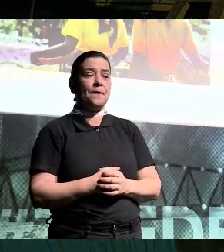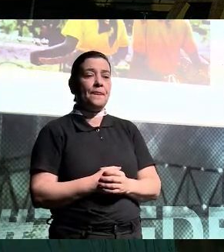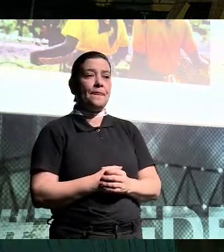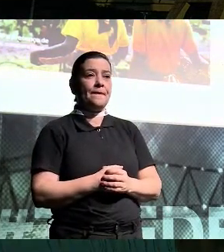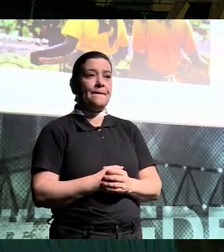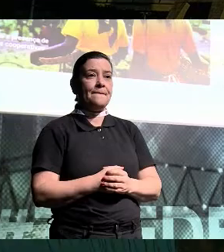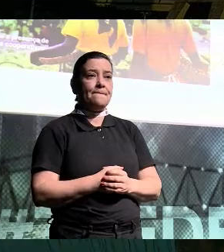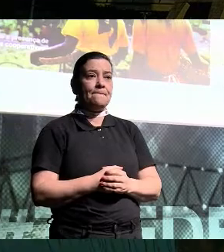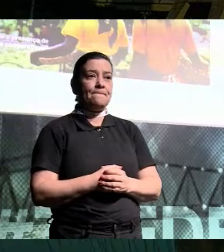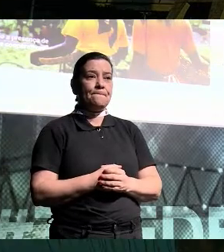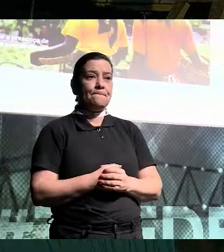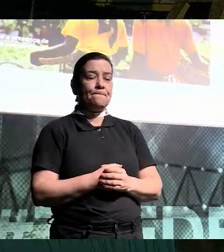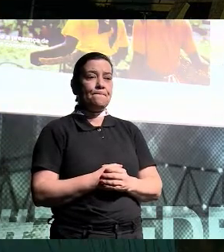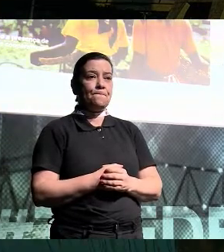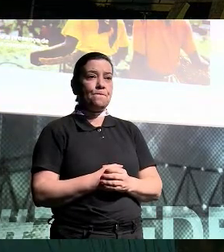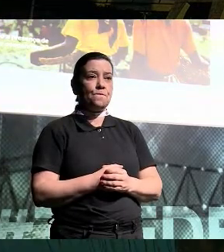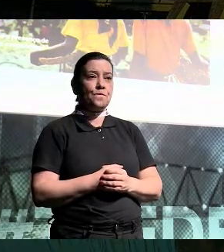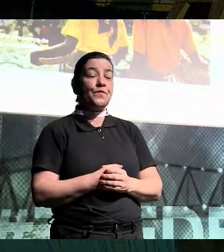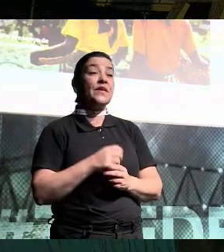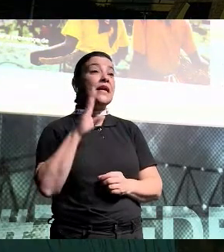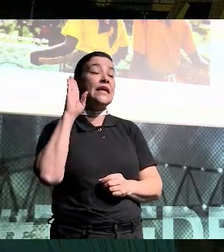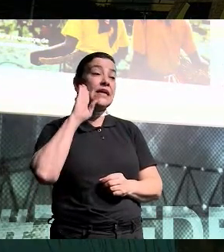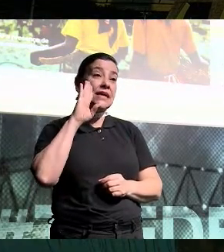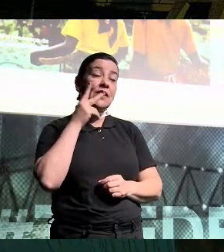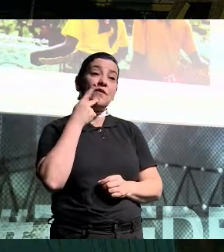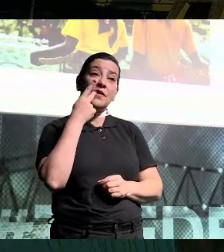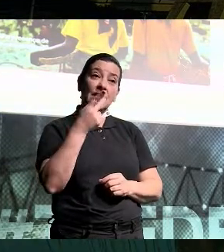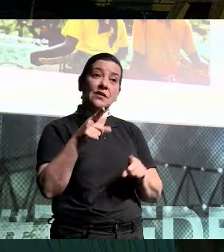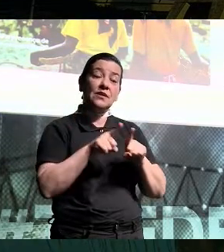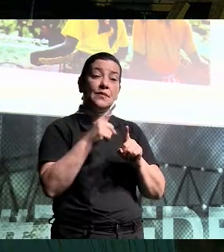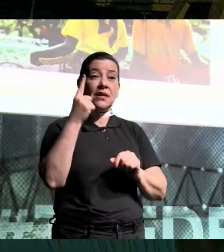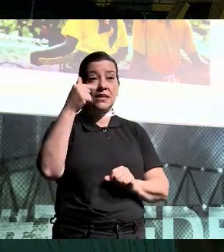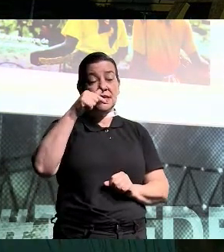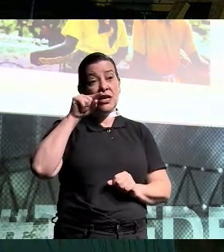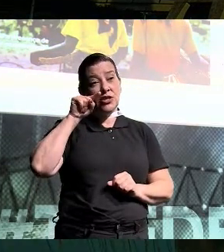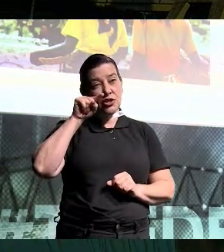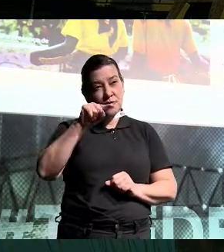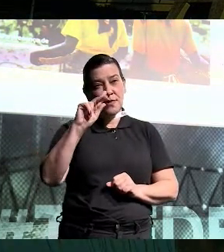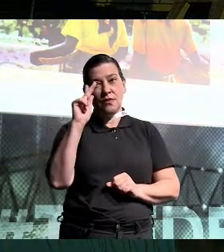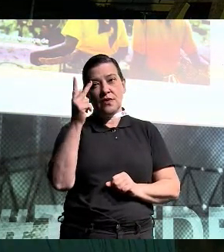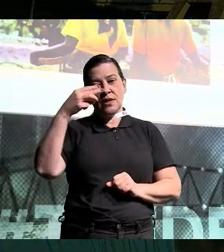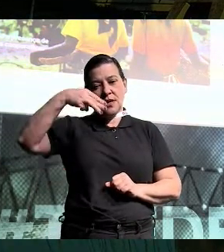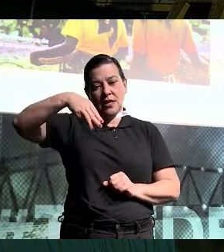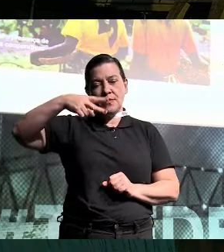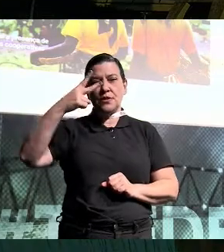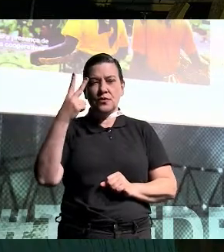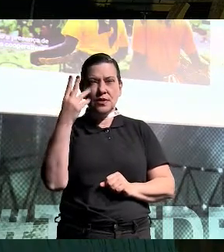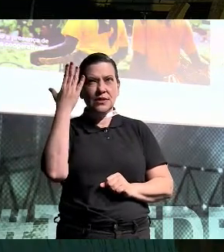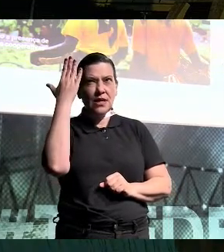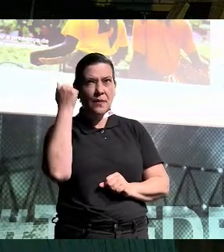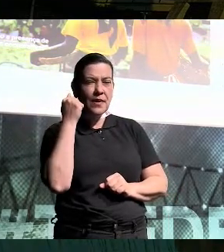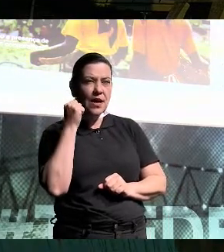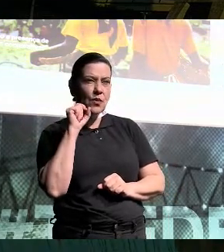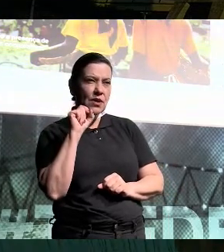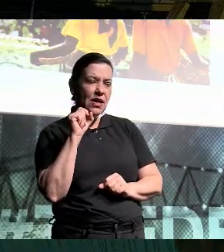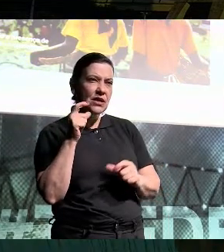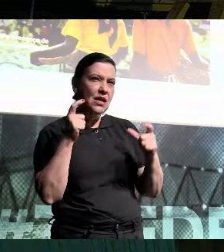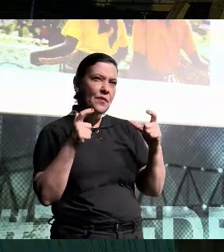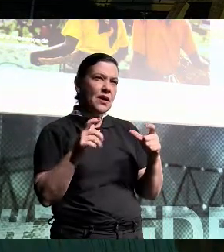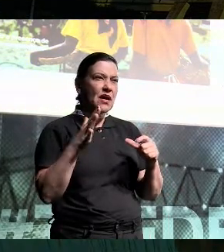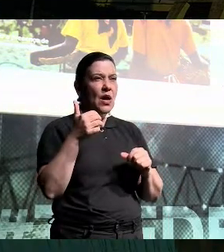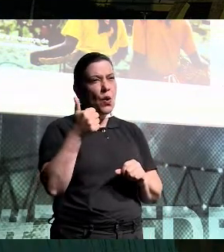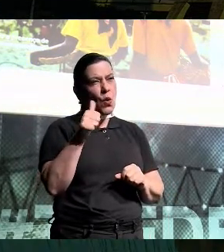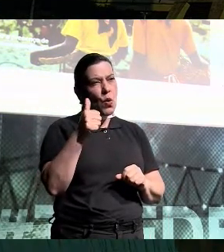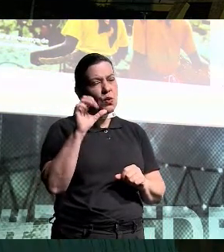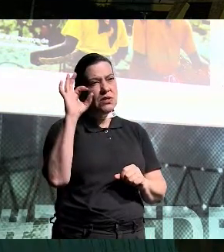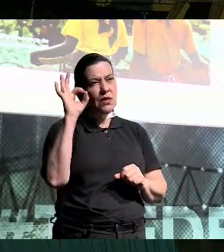Bom, legal falar aqui 17 mil hectares, até para a gente ter uma noção de tamanho, é equivalente a mais ou menos 11%